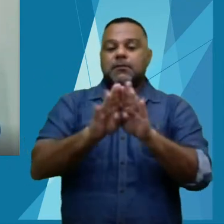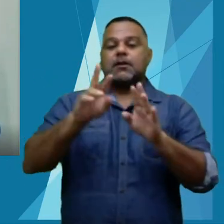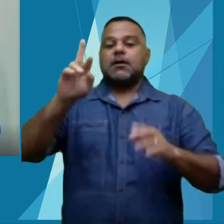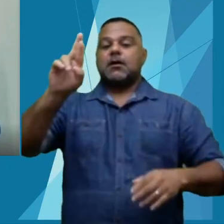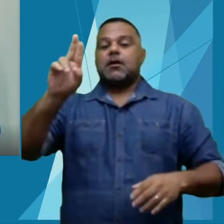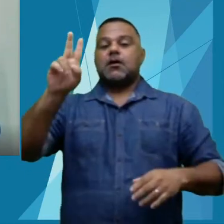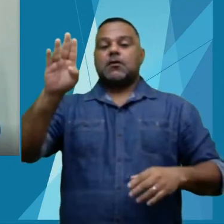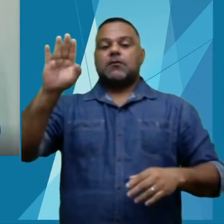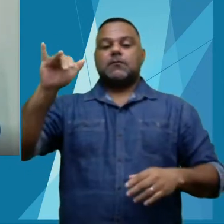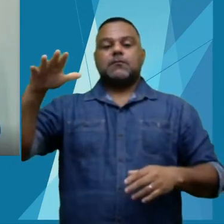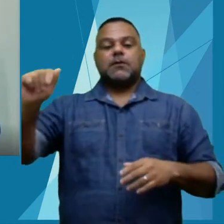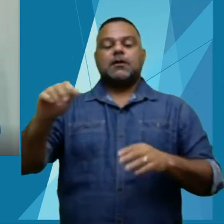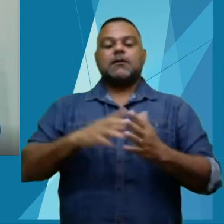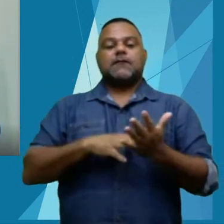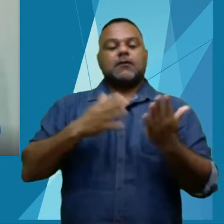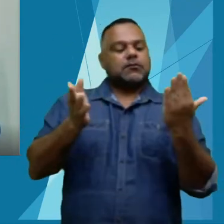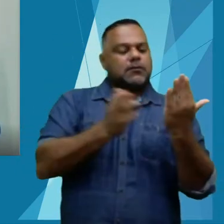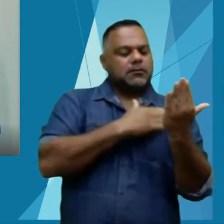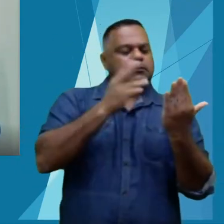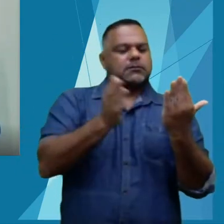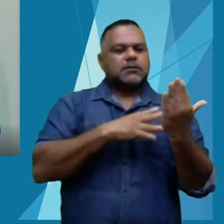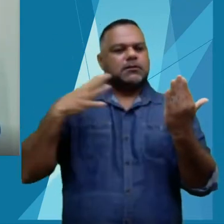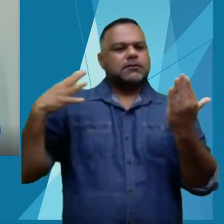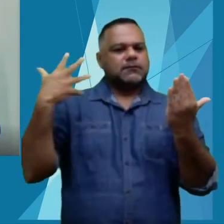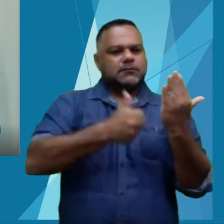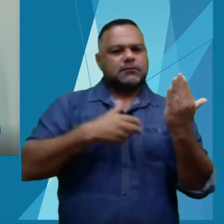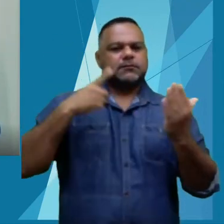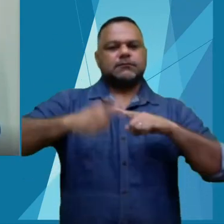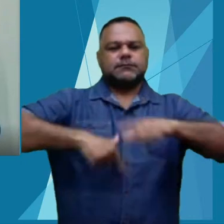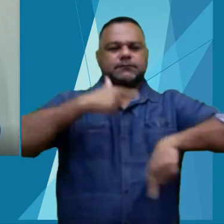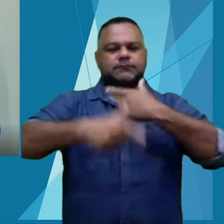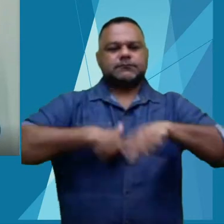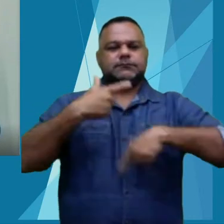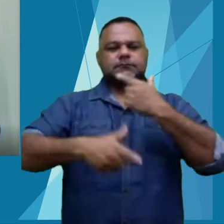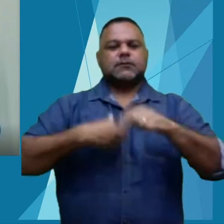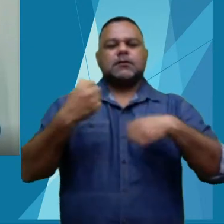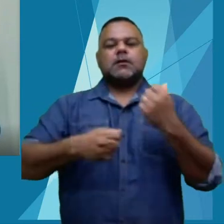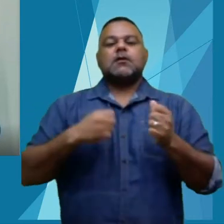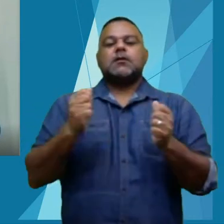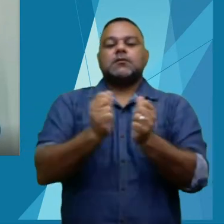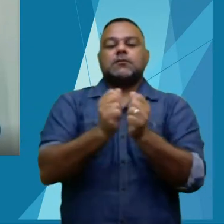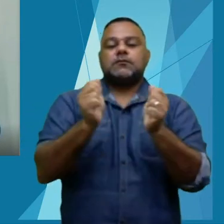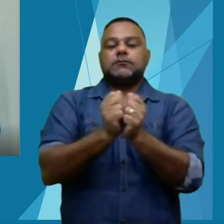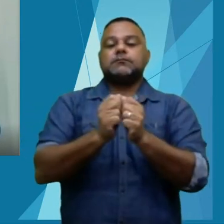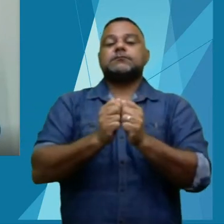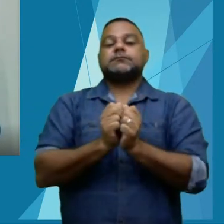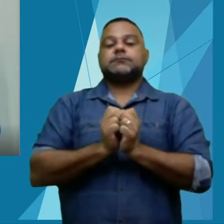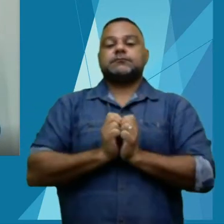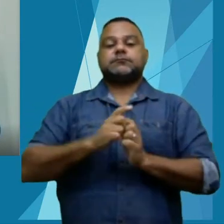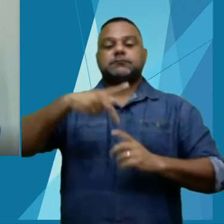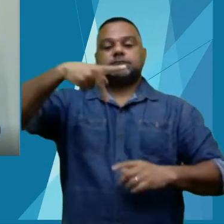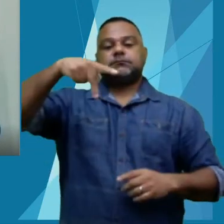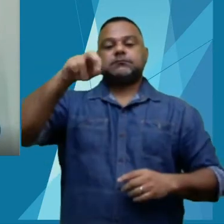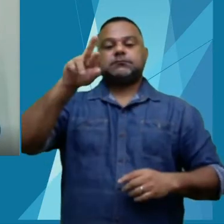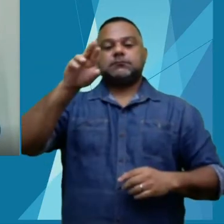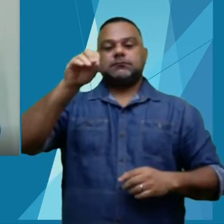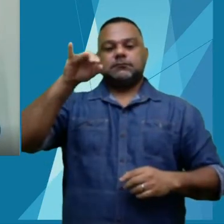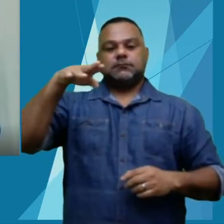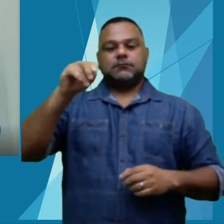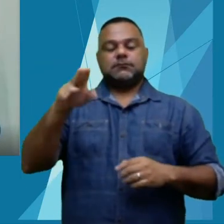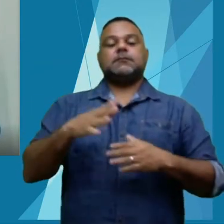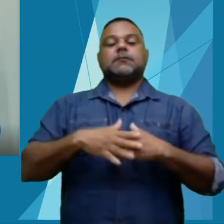faz toda a revisão dos nossos trabalhos. Então, a editora, juntamente com a Proimp, poderam dar esse salto a mais